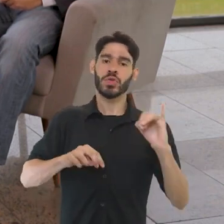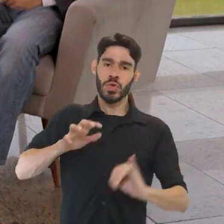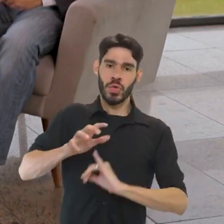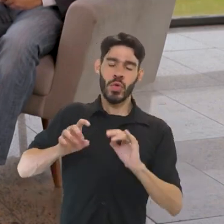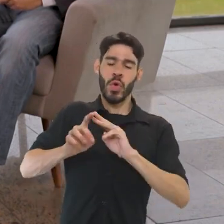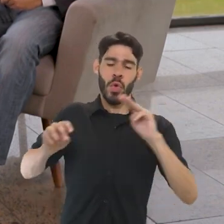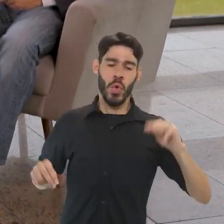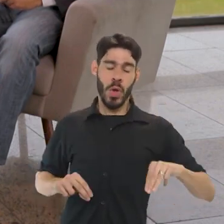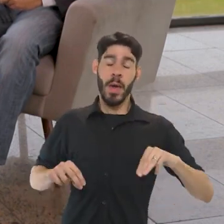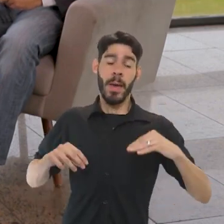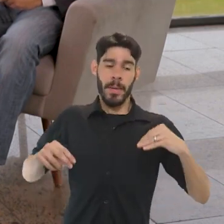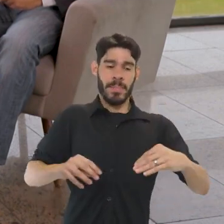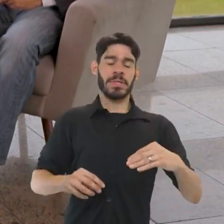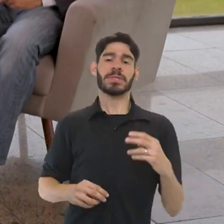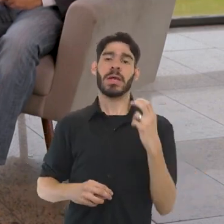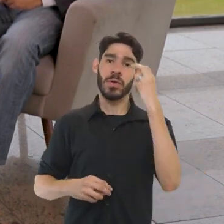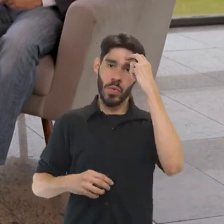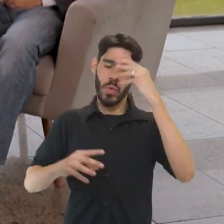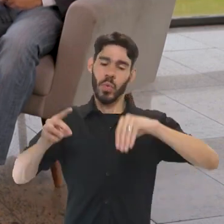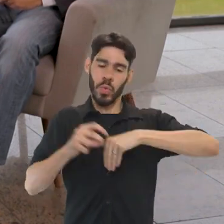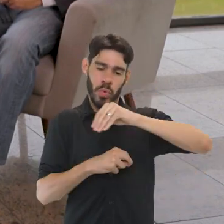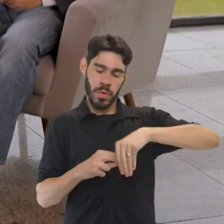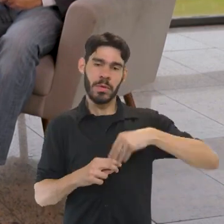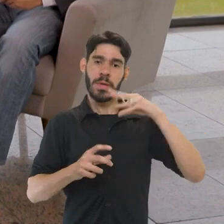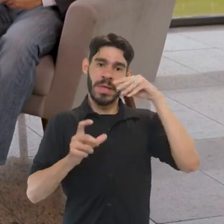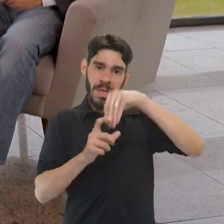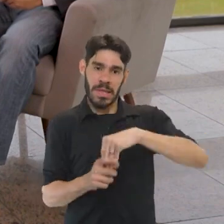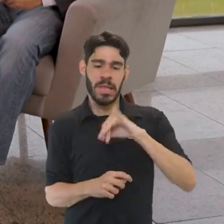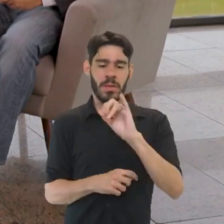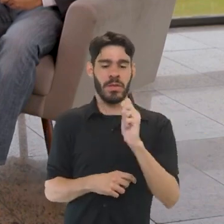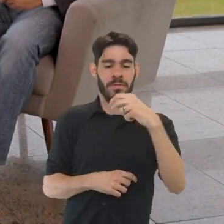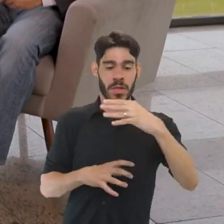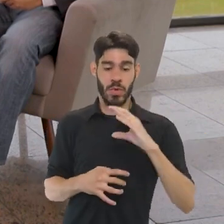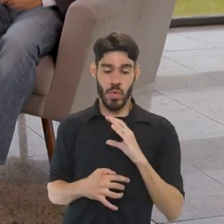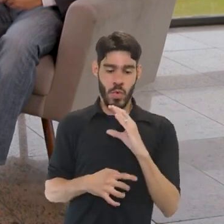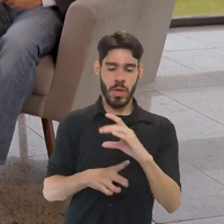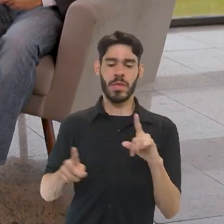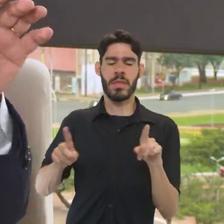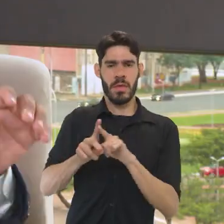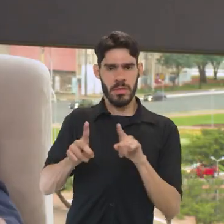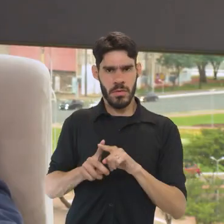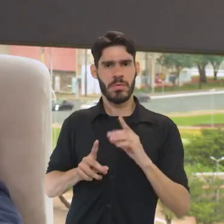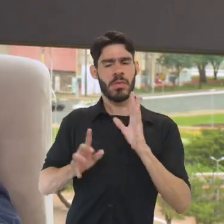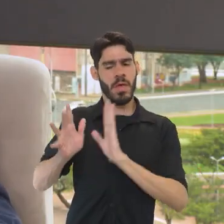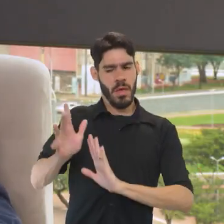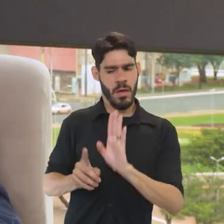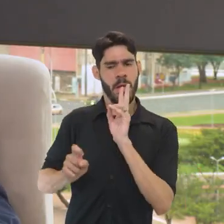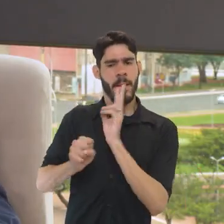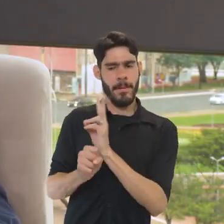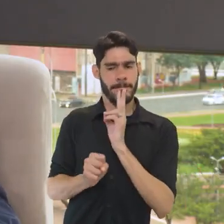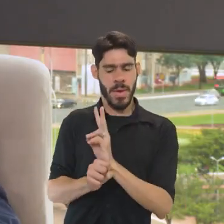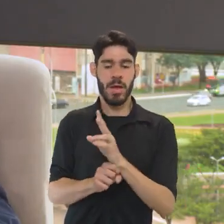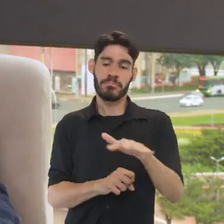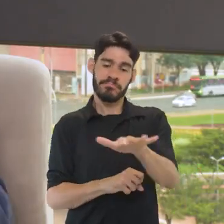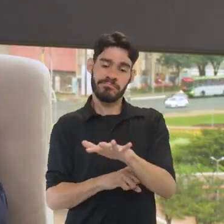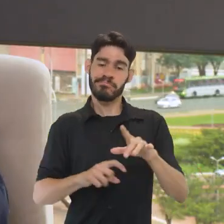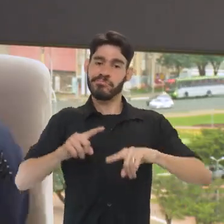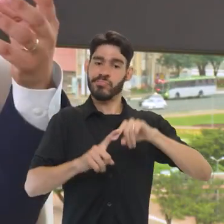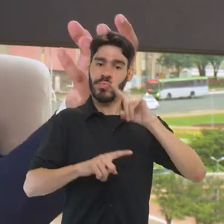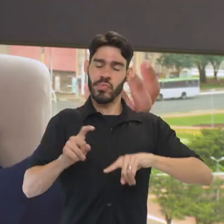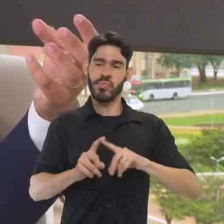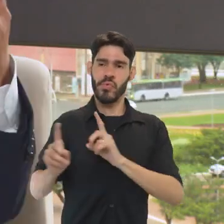Museus, o próprio Ministério da Cultura, estão muito envolvidos com isso. Dentro do IFAM a gente tem uma coordenação que cuida também dessa parte de